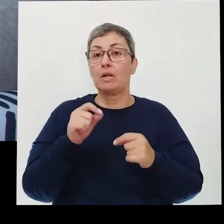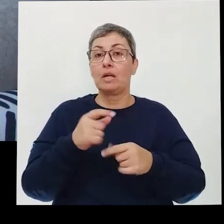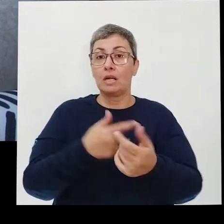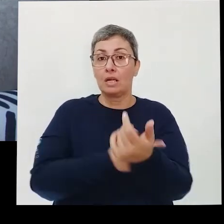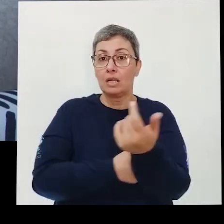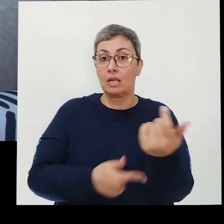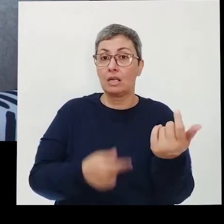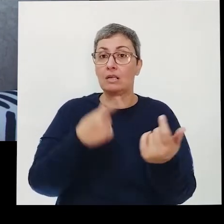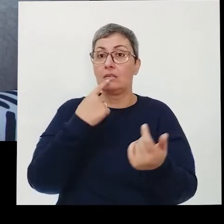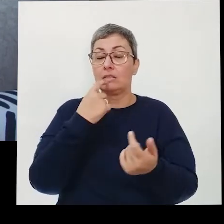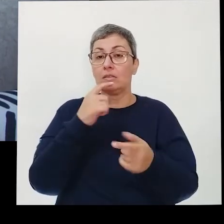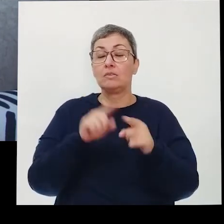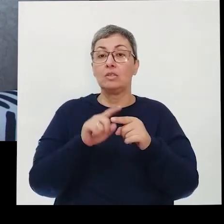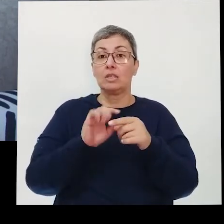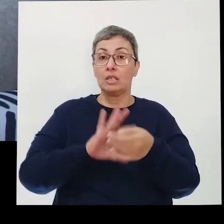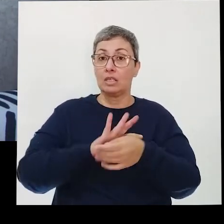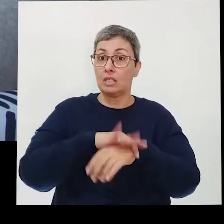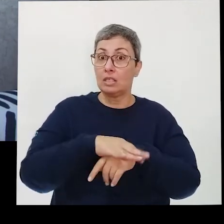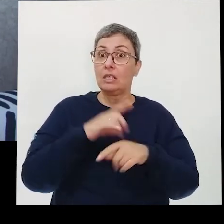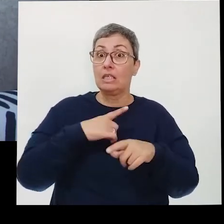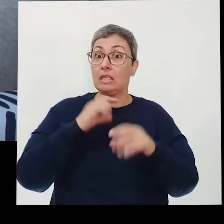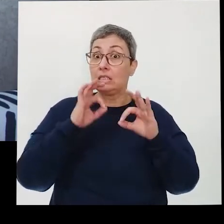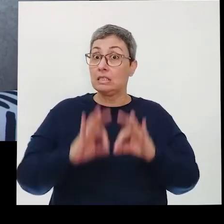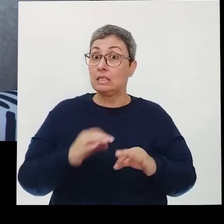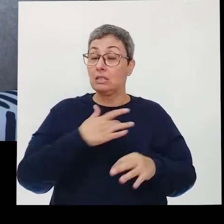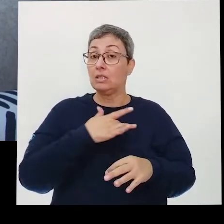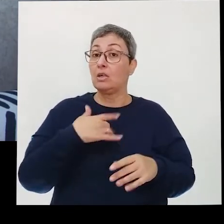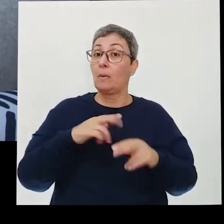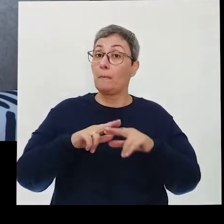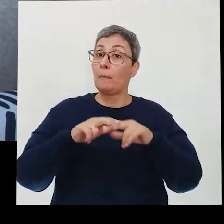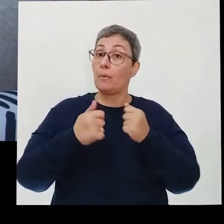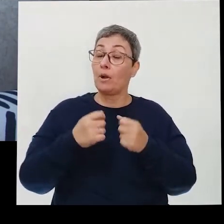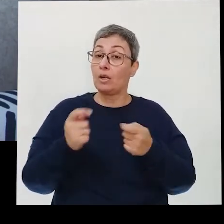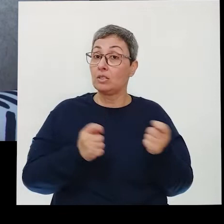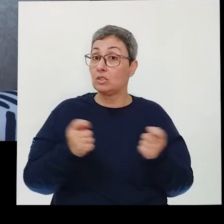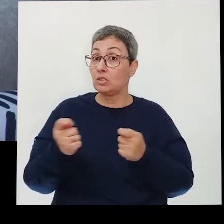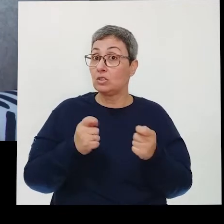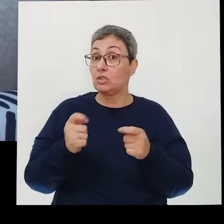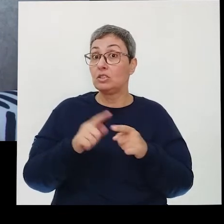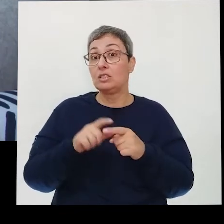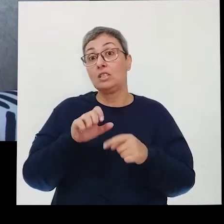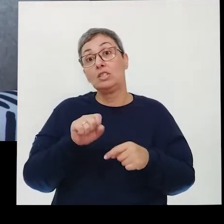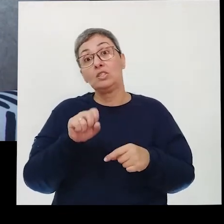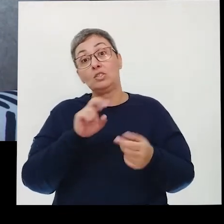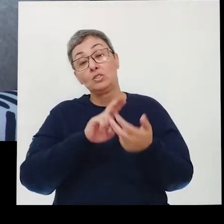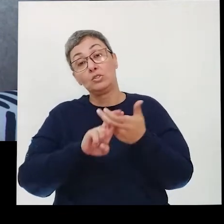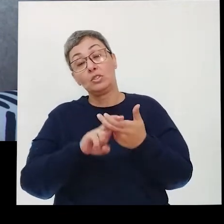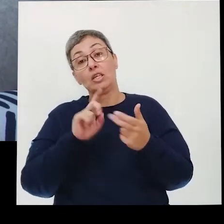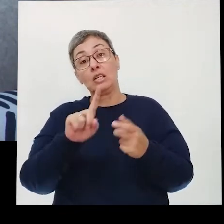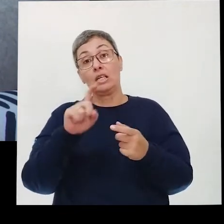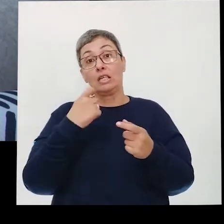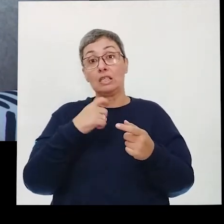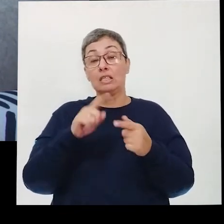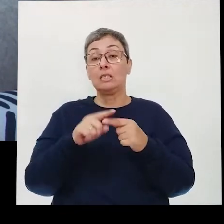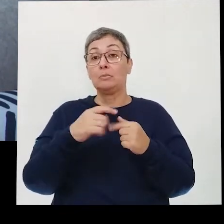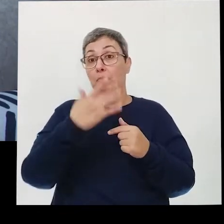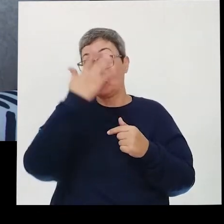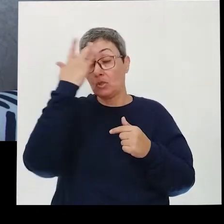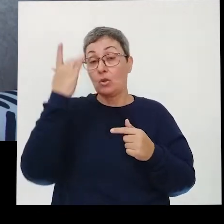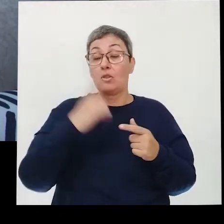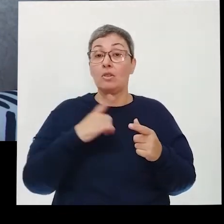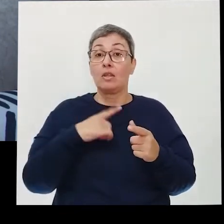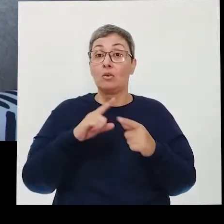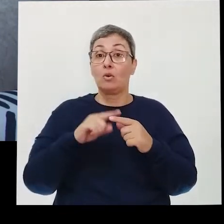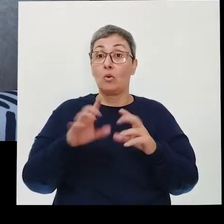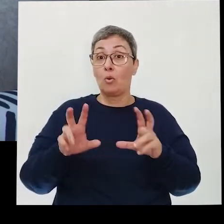sangue, só há segurança de que esse sangue realmente é saudável por causa do controle do hemorrede do SUS. Antigamente, muitas pessoas